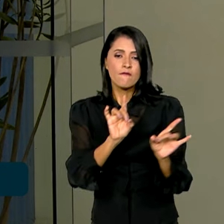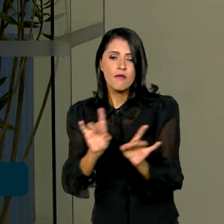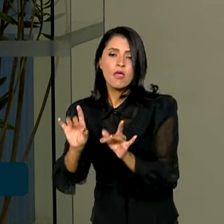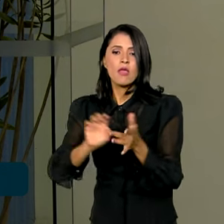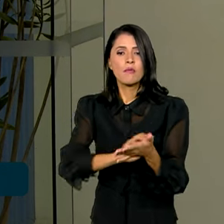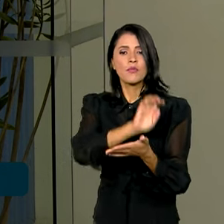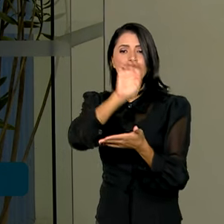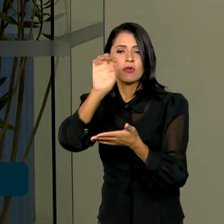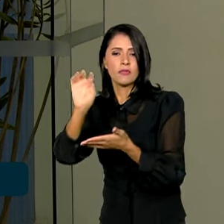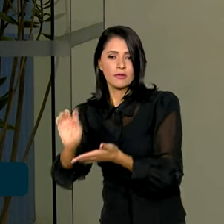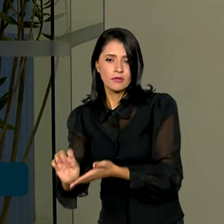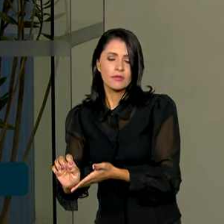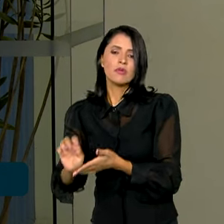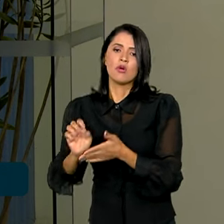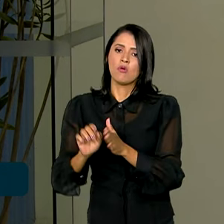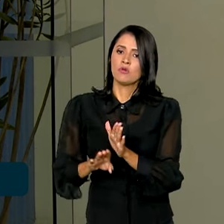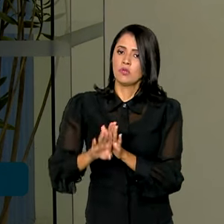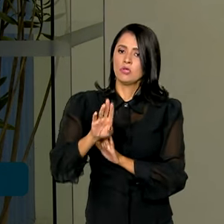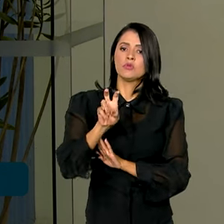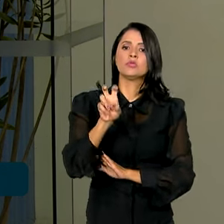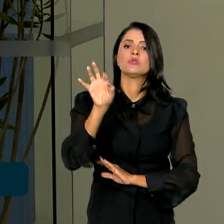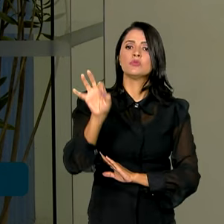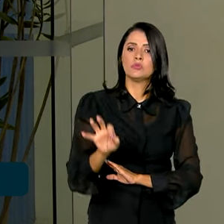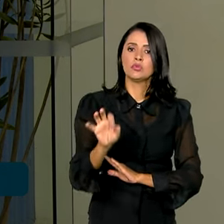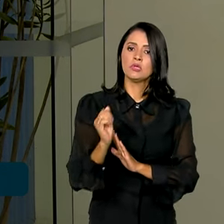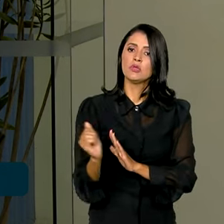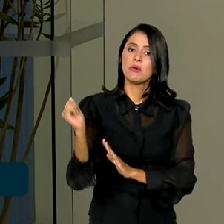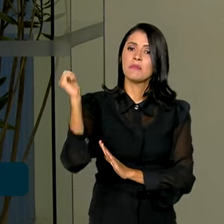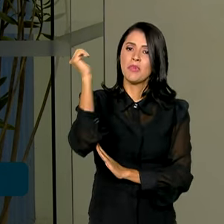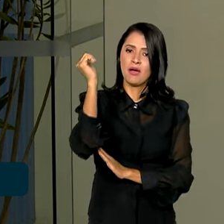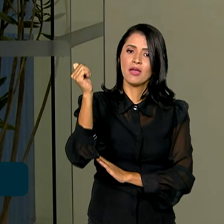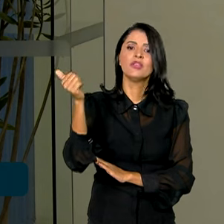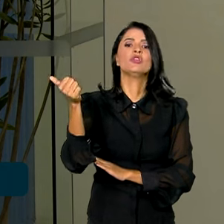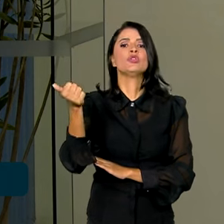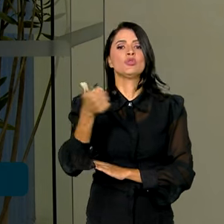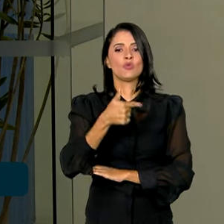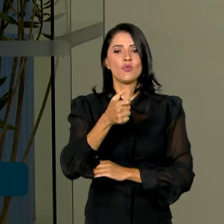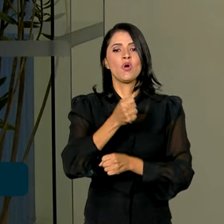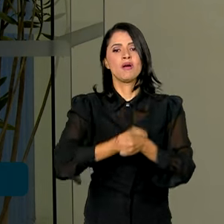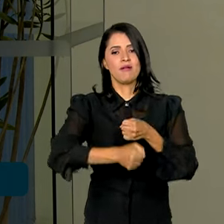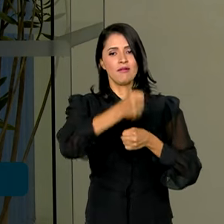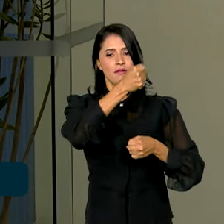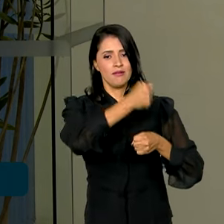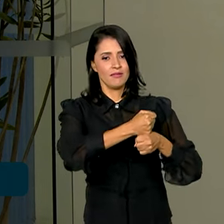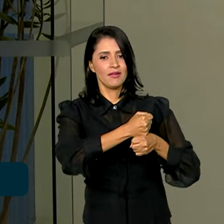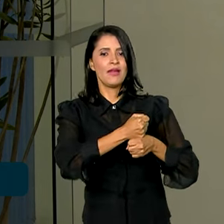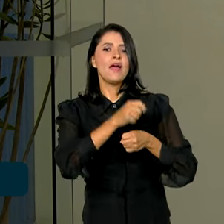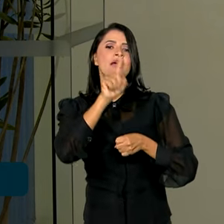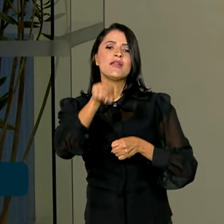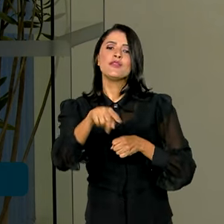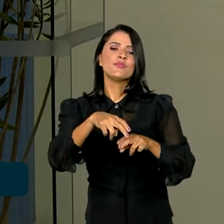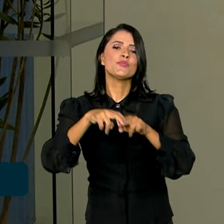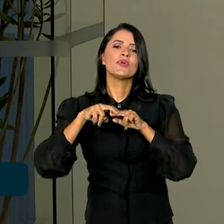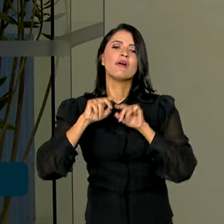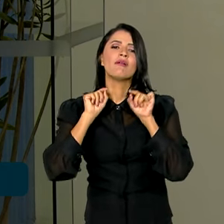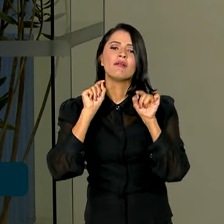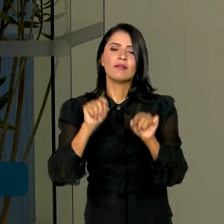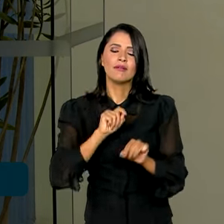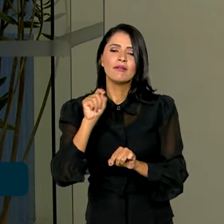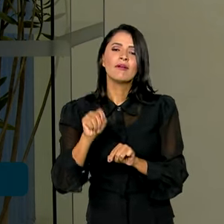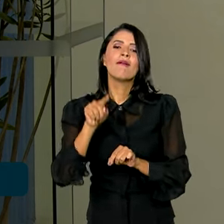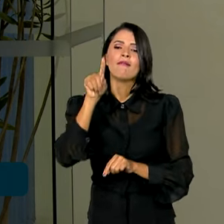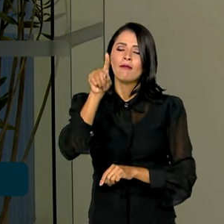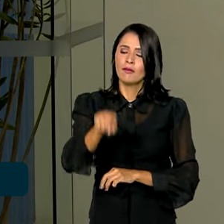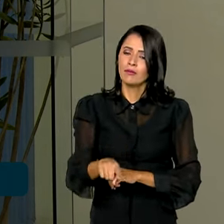exterior. Um crescimento quase 5% superior ao do ano anterior. E tudo isso se deveu principalmente ao